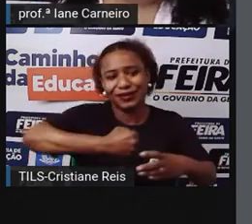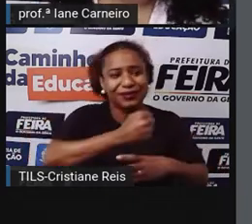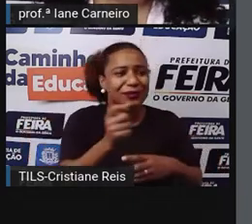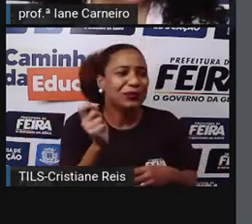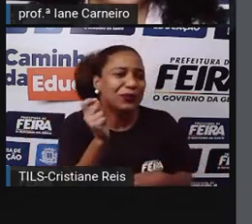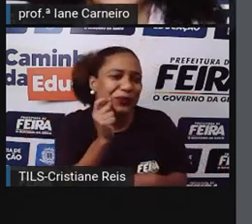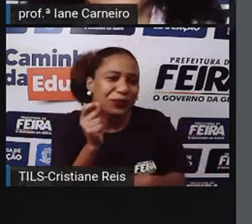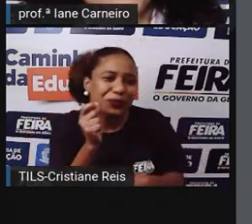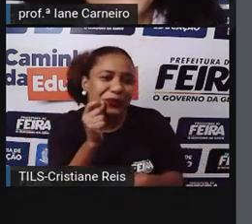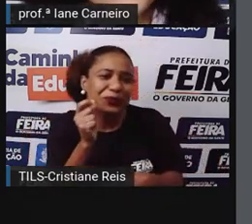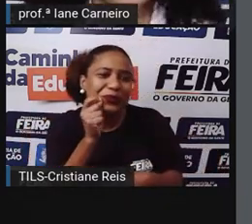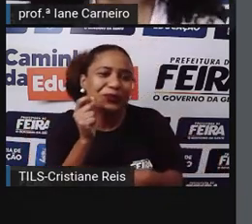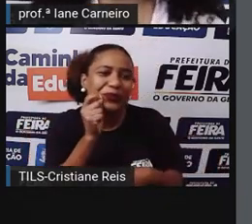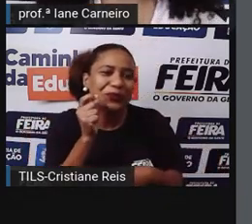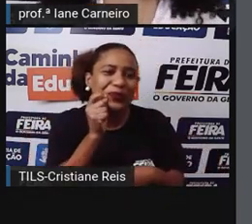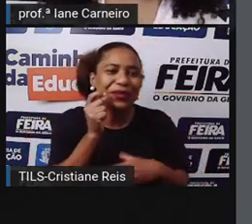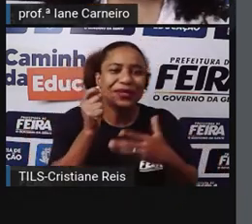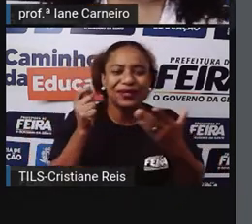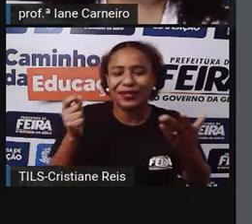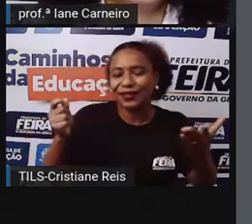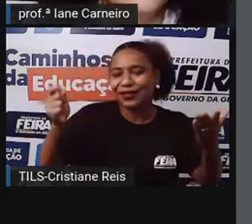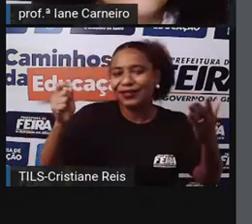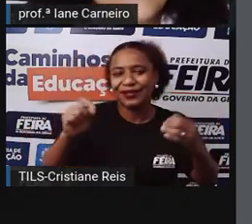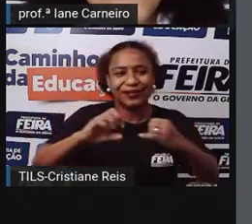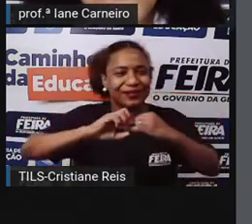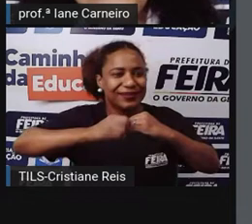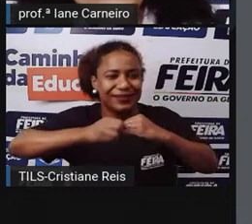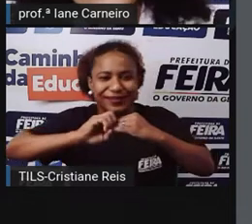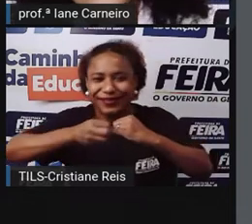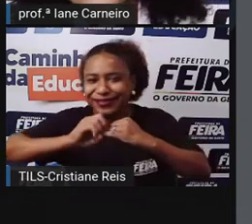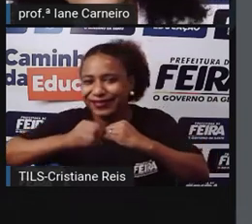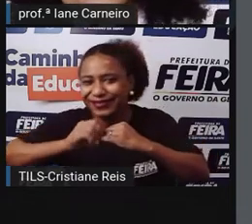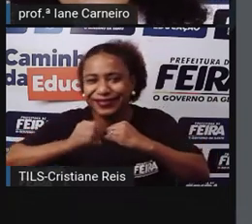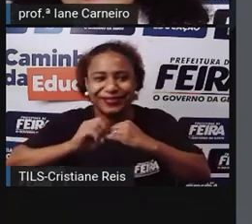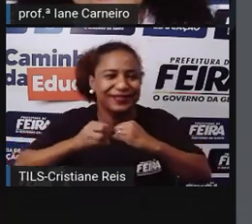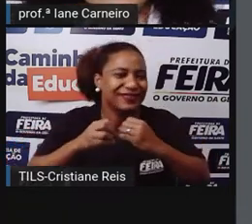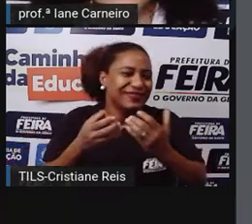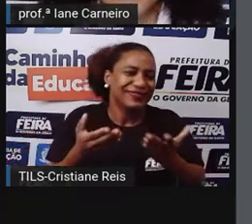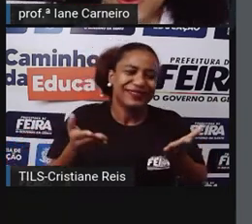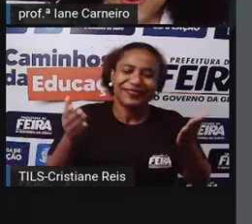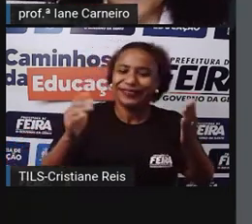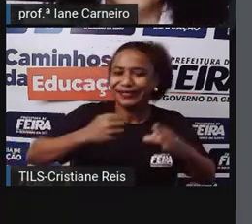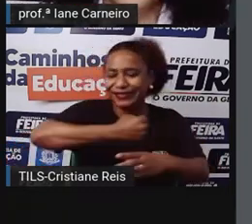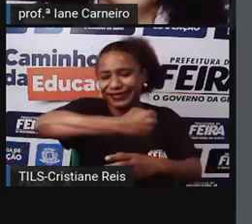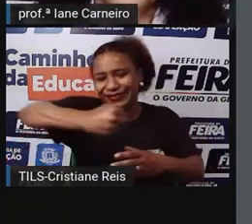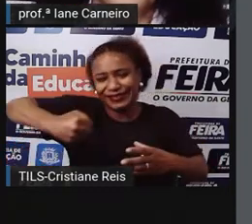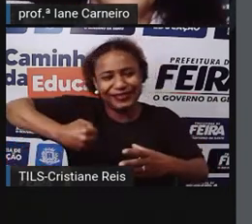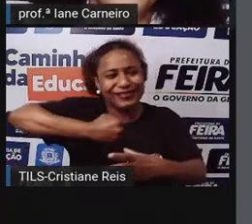Está no meio do toicinho O seu ratão Está com feijão No caldeirão